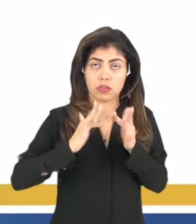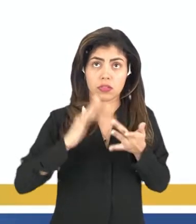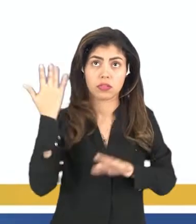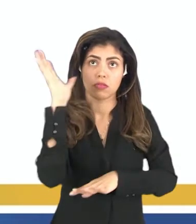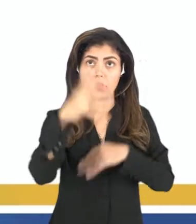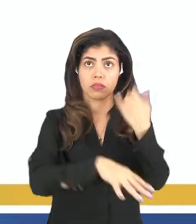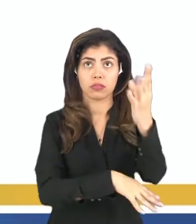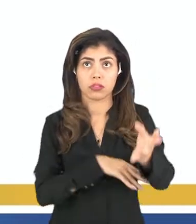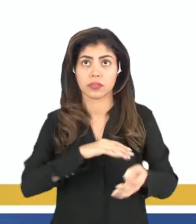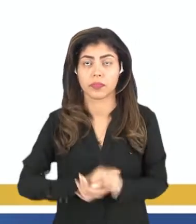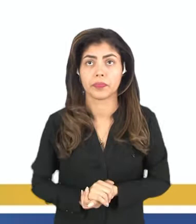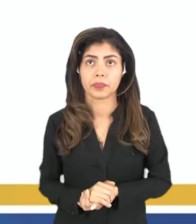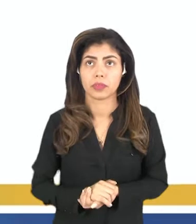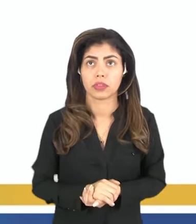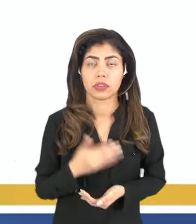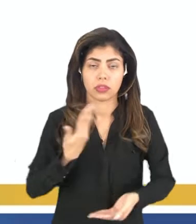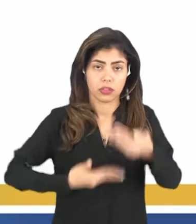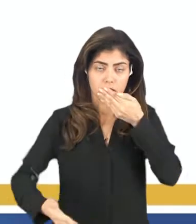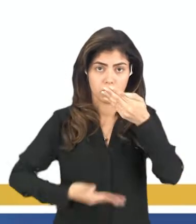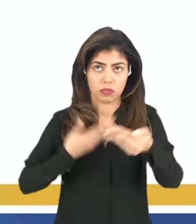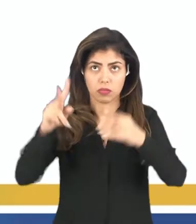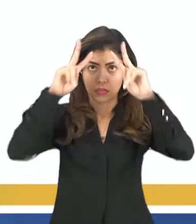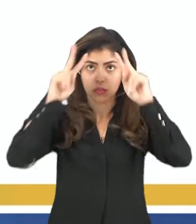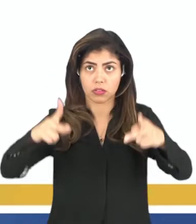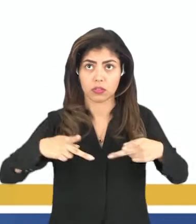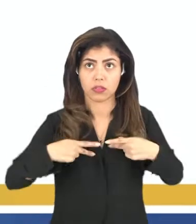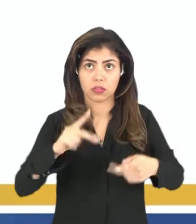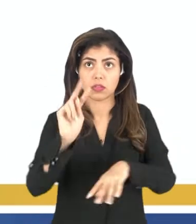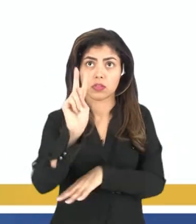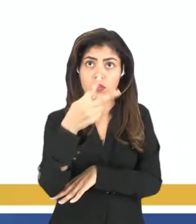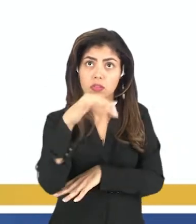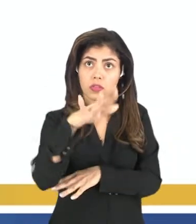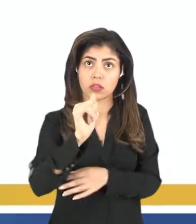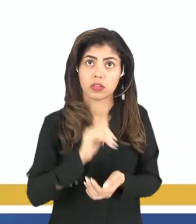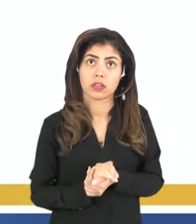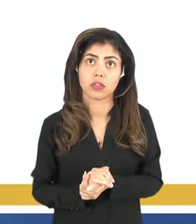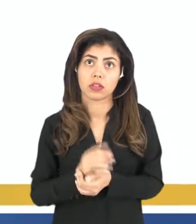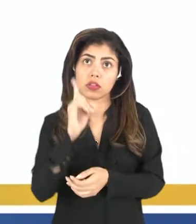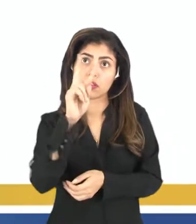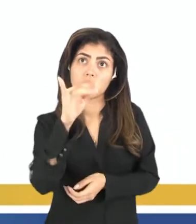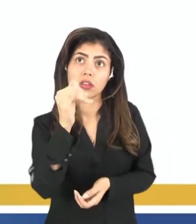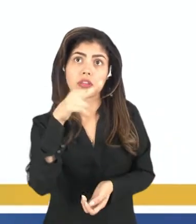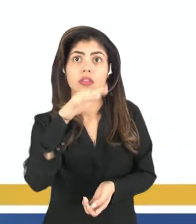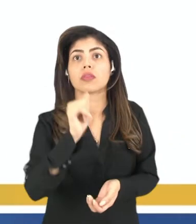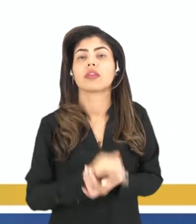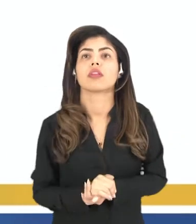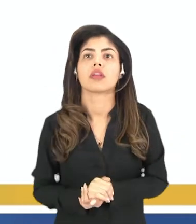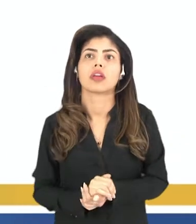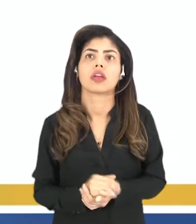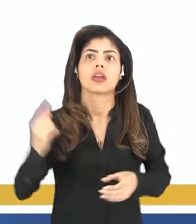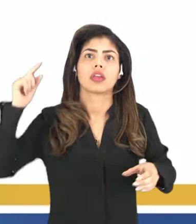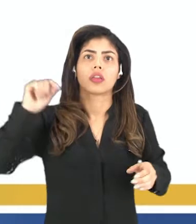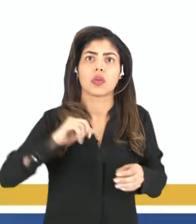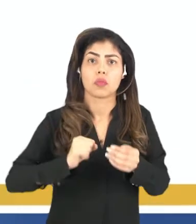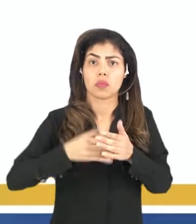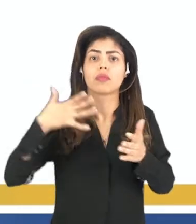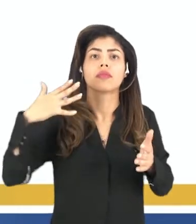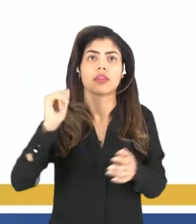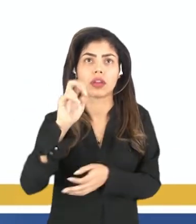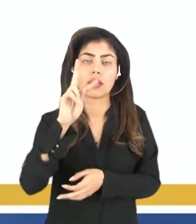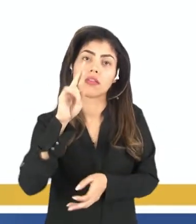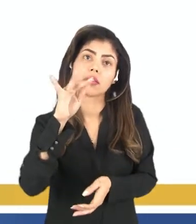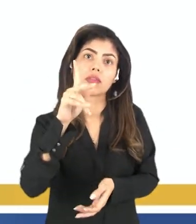meio de contato com a natureza. Mediante relações urbanas, mas diretas e intensas. Agregando altas doses de